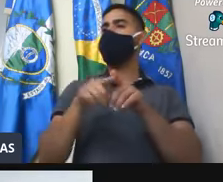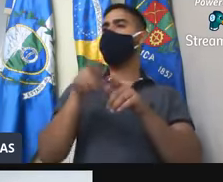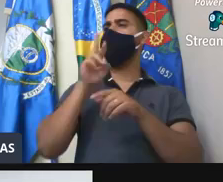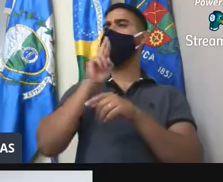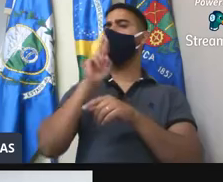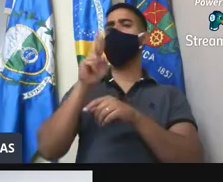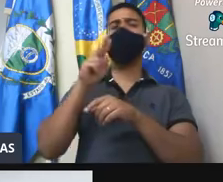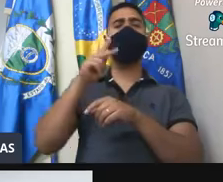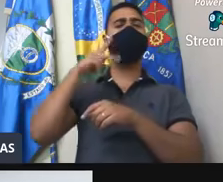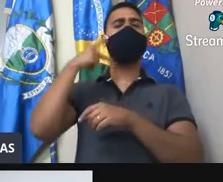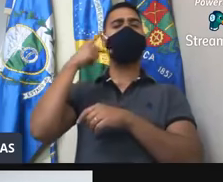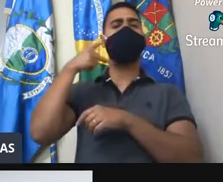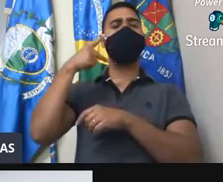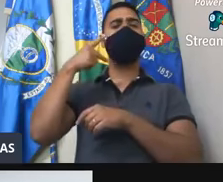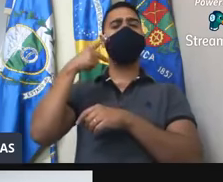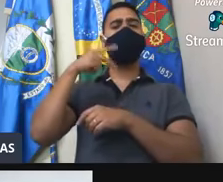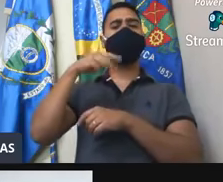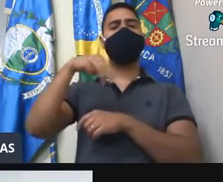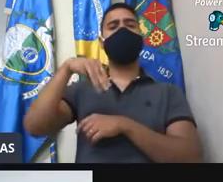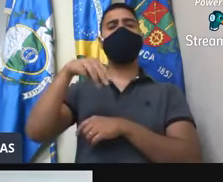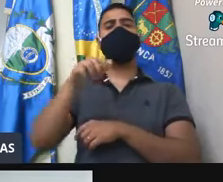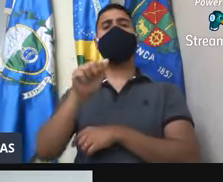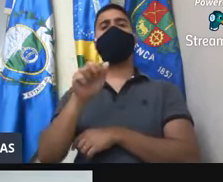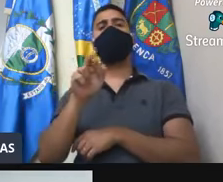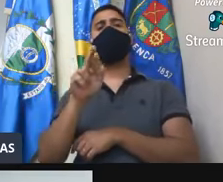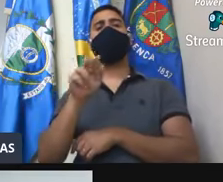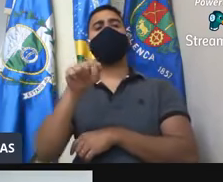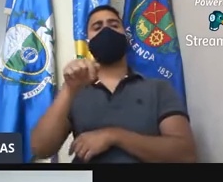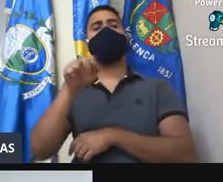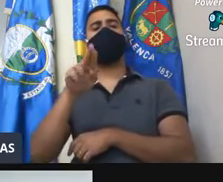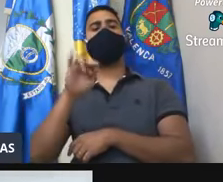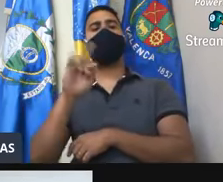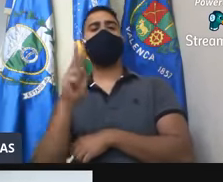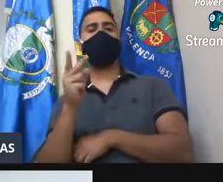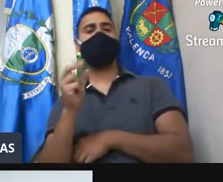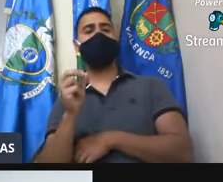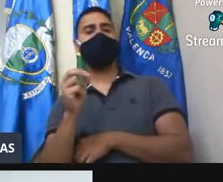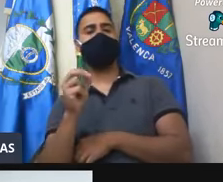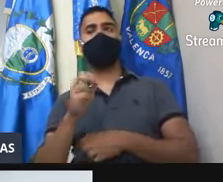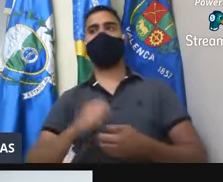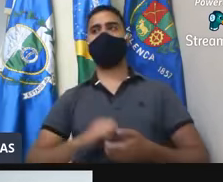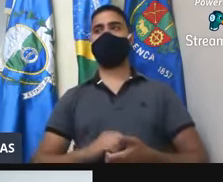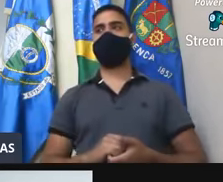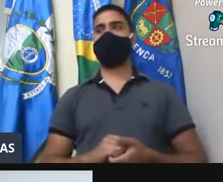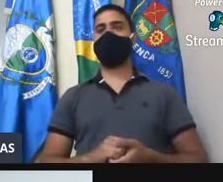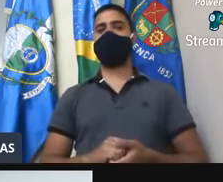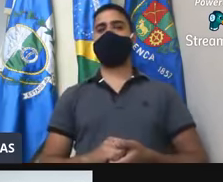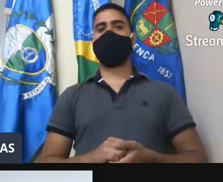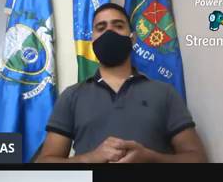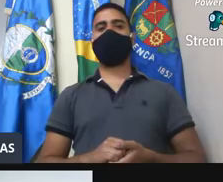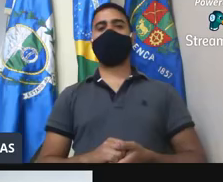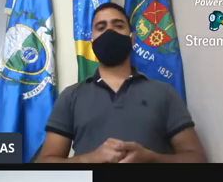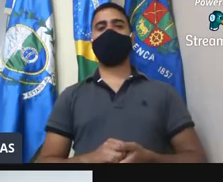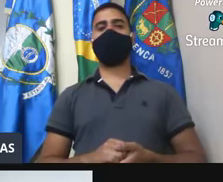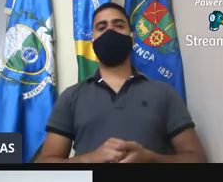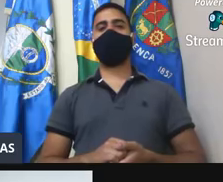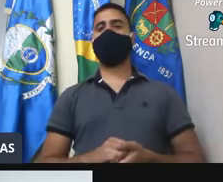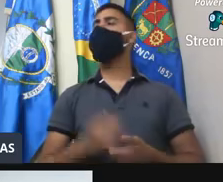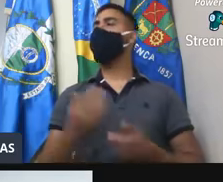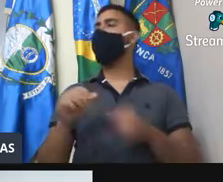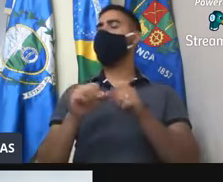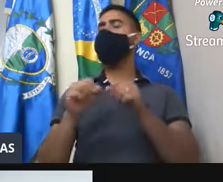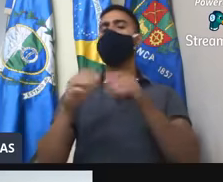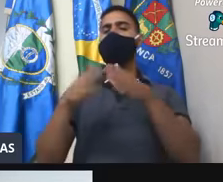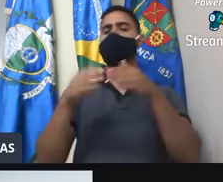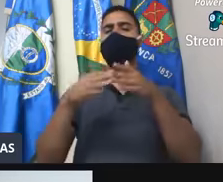ao requerimento do vereador Marquinho da Saúde falando do anexo do termo de aditivo conforme foi o pedido do